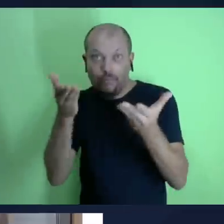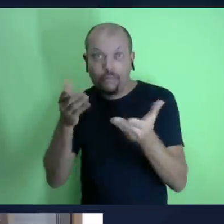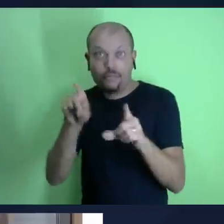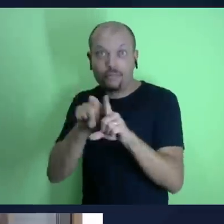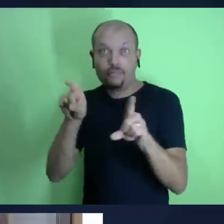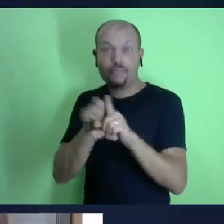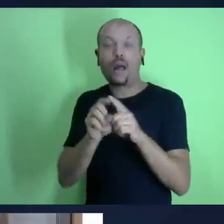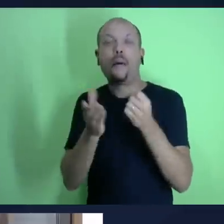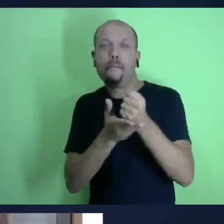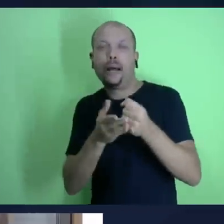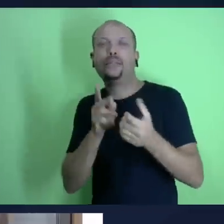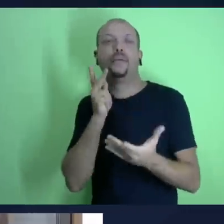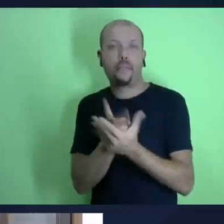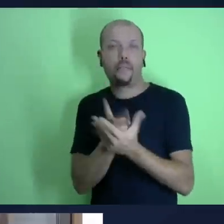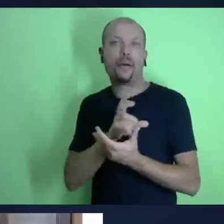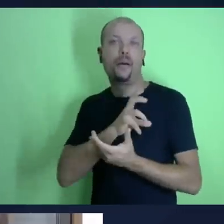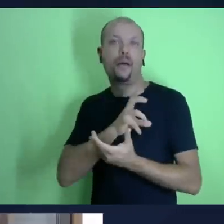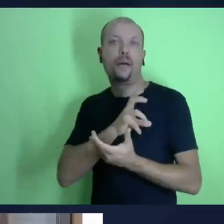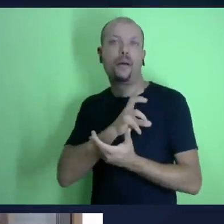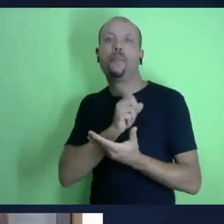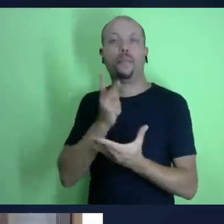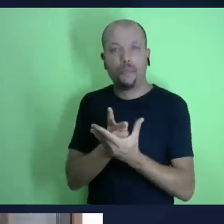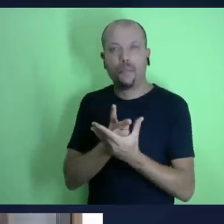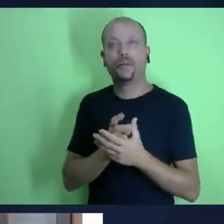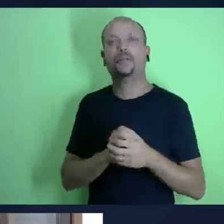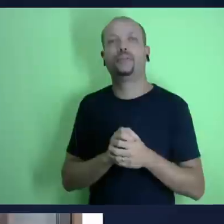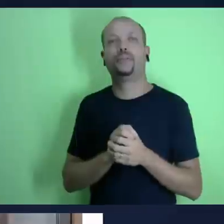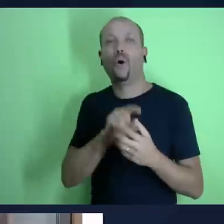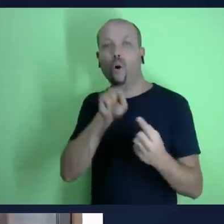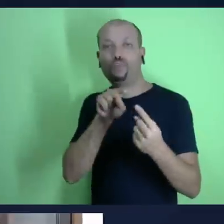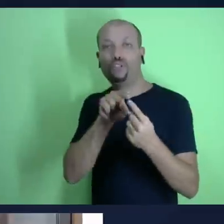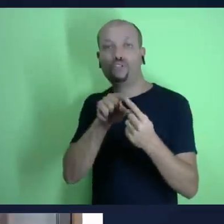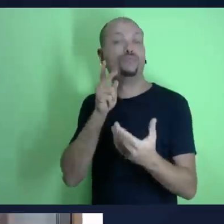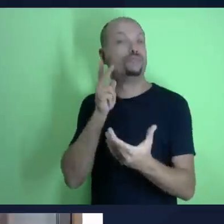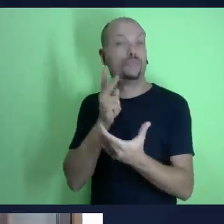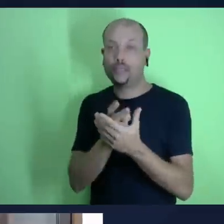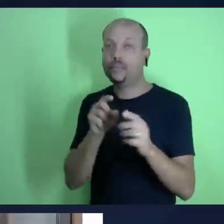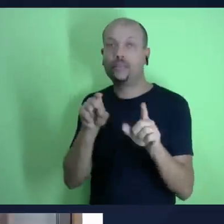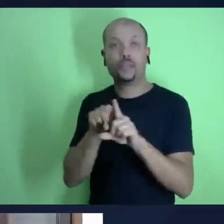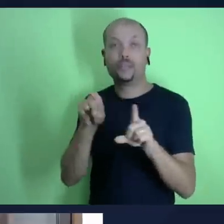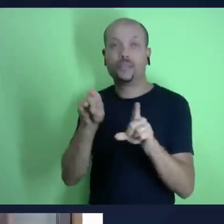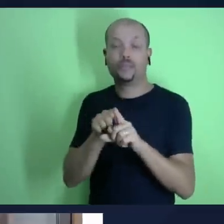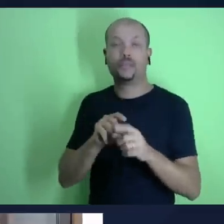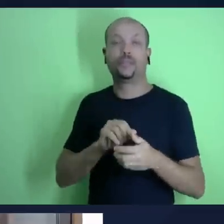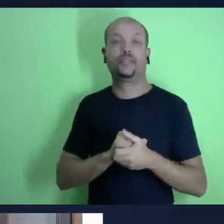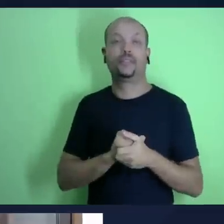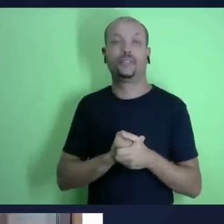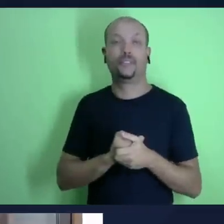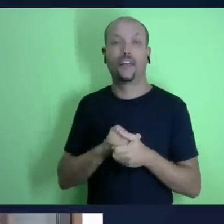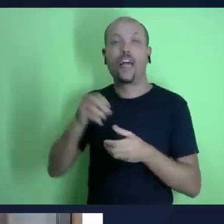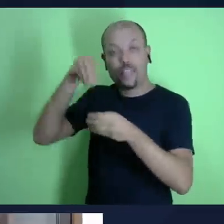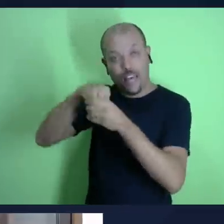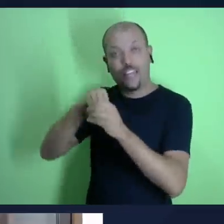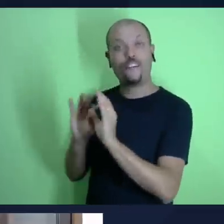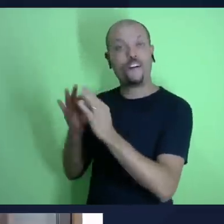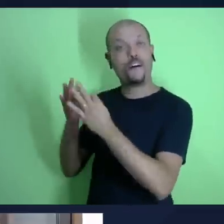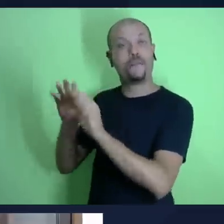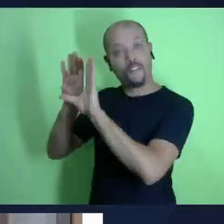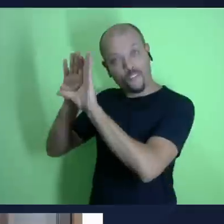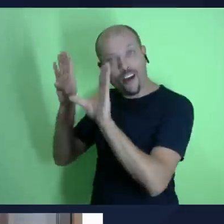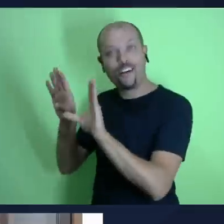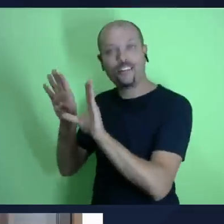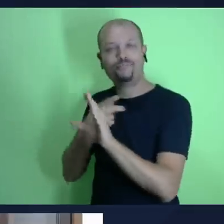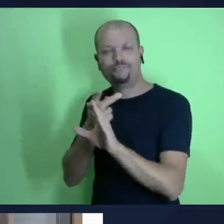que é a característica dessa família do céu é doar-se é doar o que eles têm